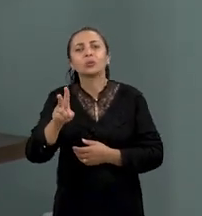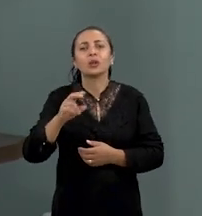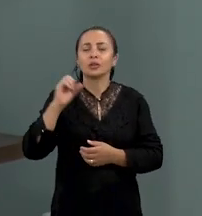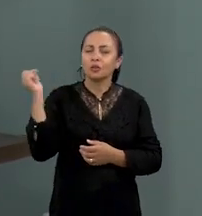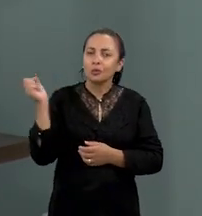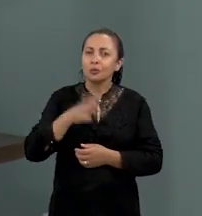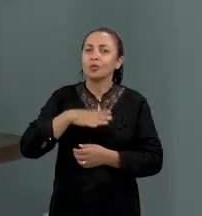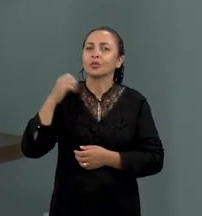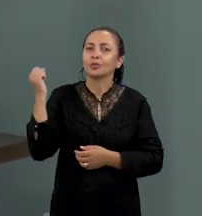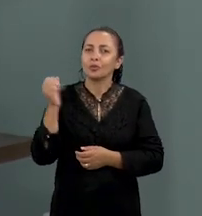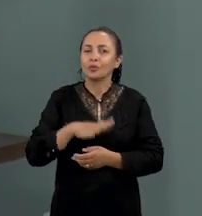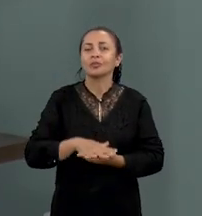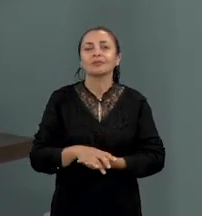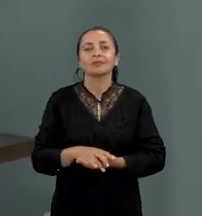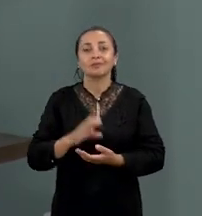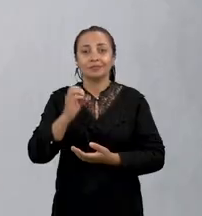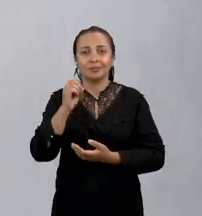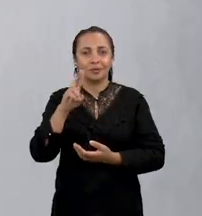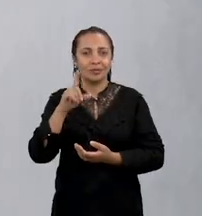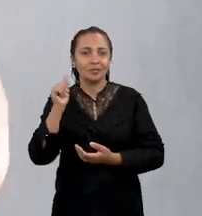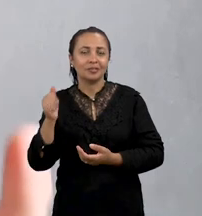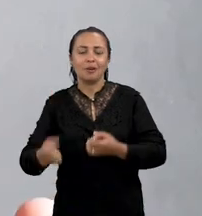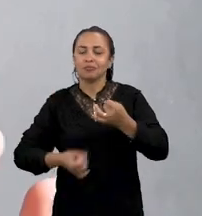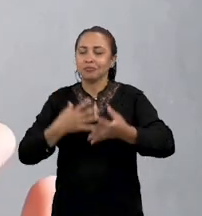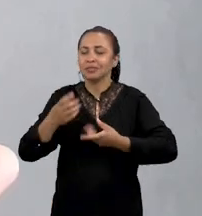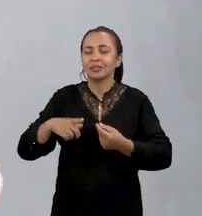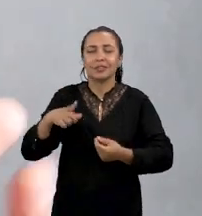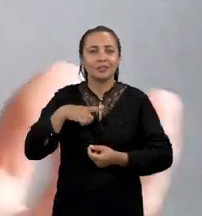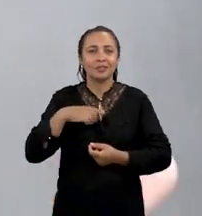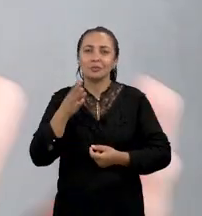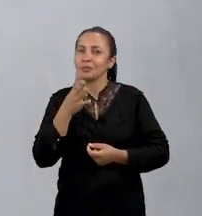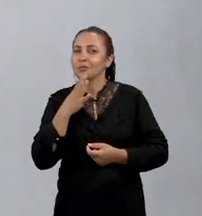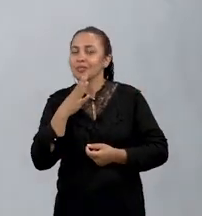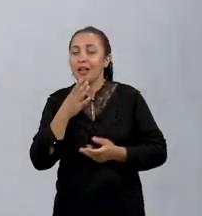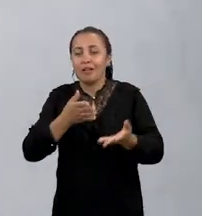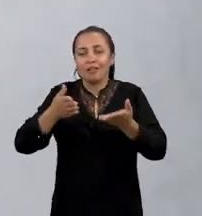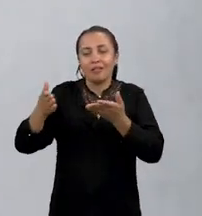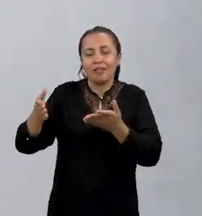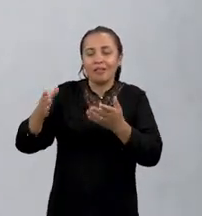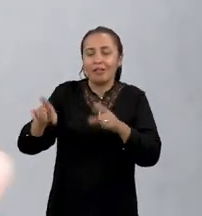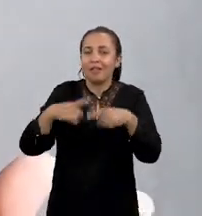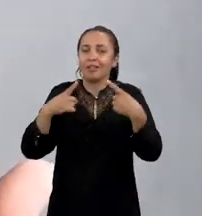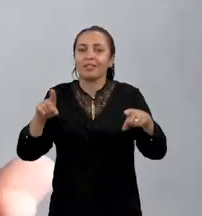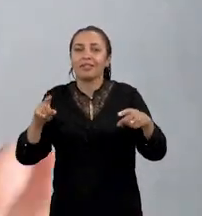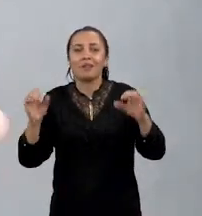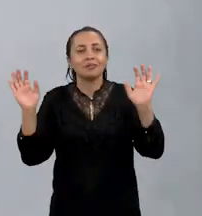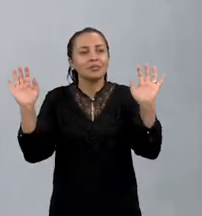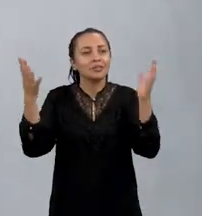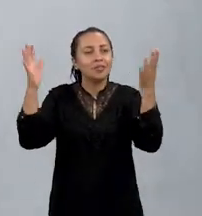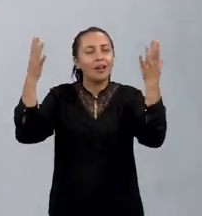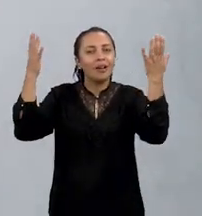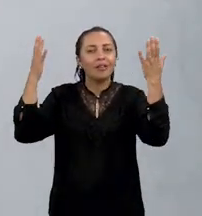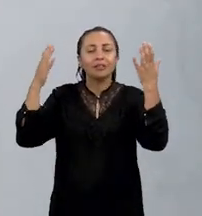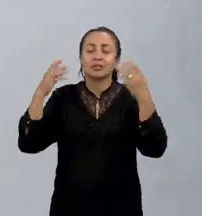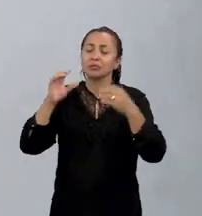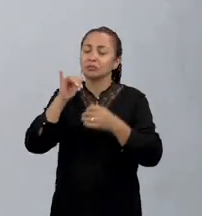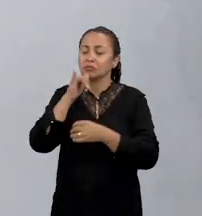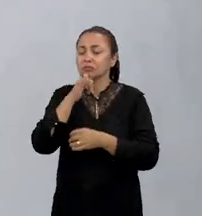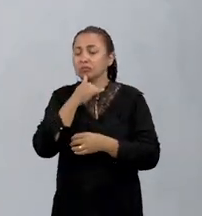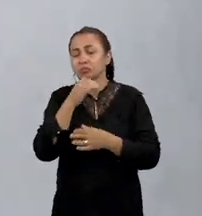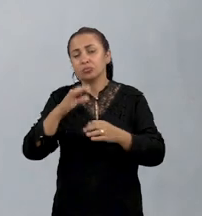mantendo e se renovando. O cordel é a poesia que temos conhecimento. Com ela, cantamos glórias,